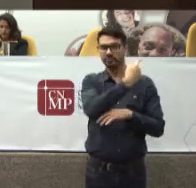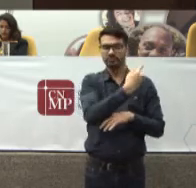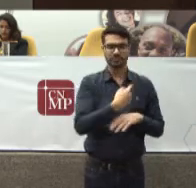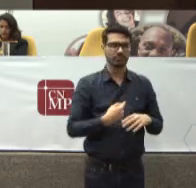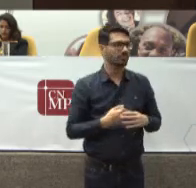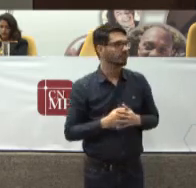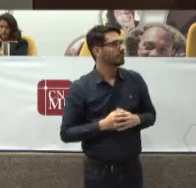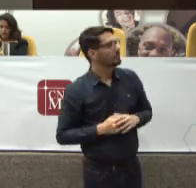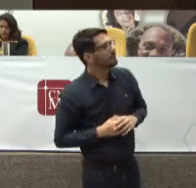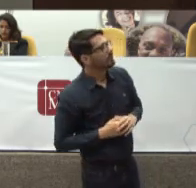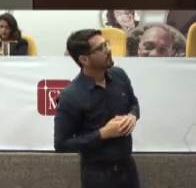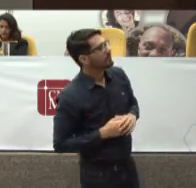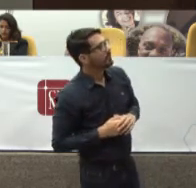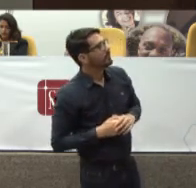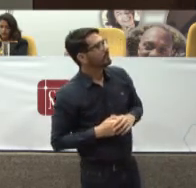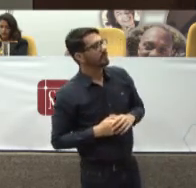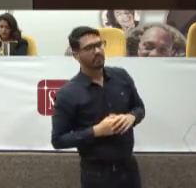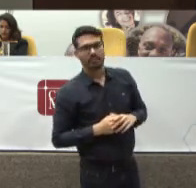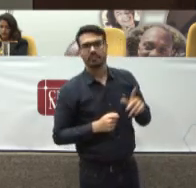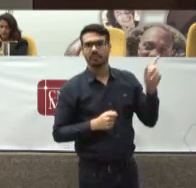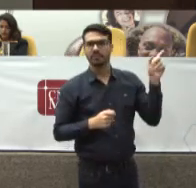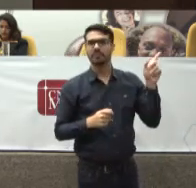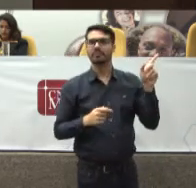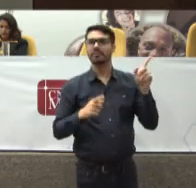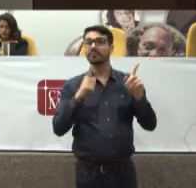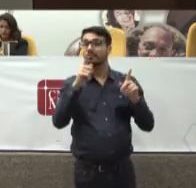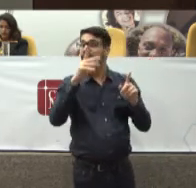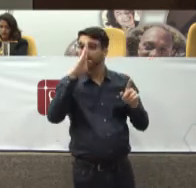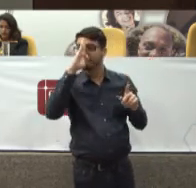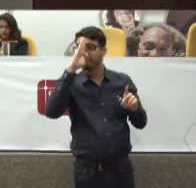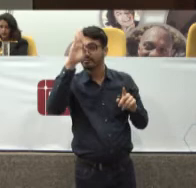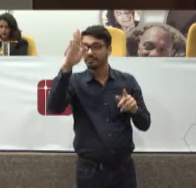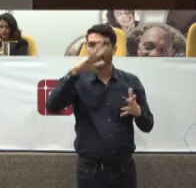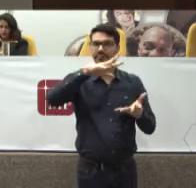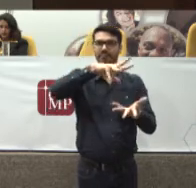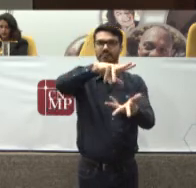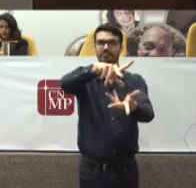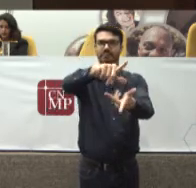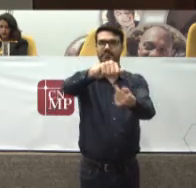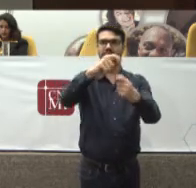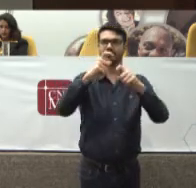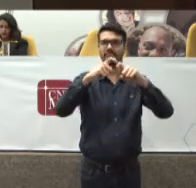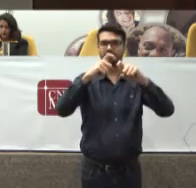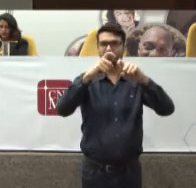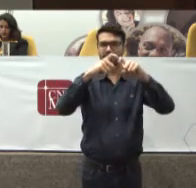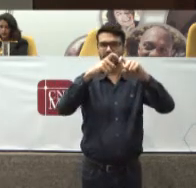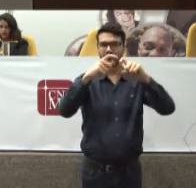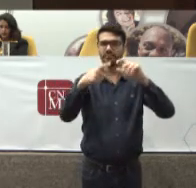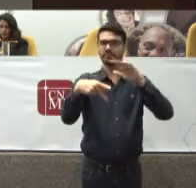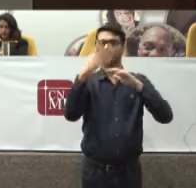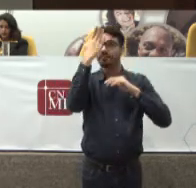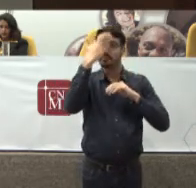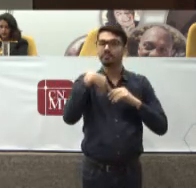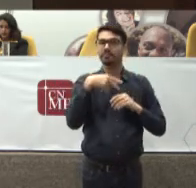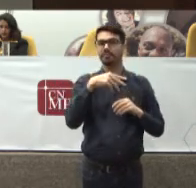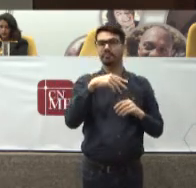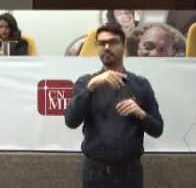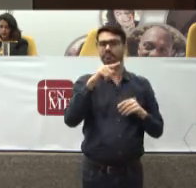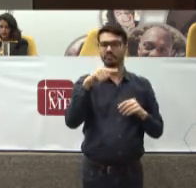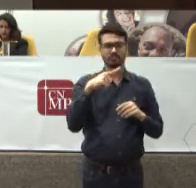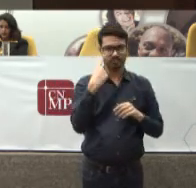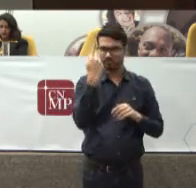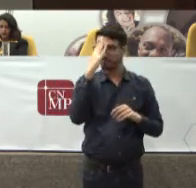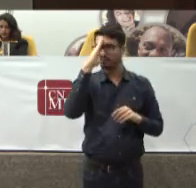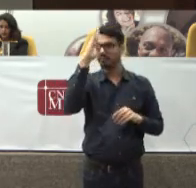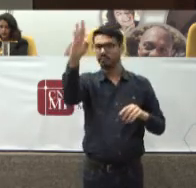Davi Saquet Talvez seja A maior autoridade Mundial Hoje Em medicina Baseada Em evidência É um dos fomentadores